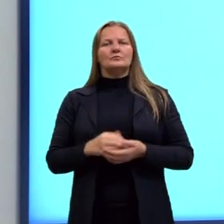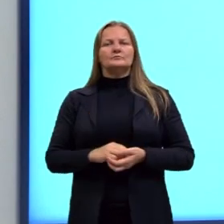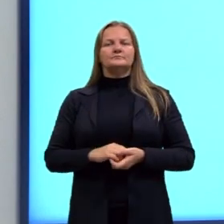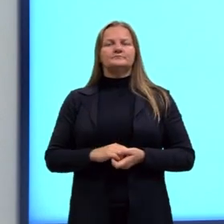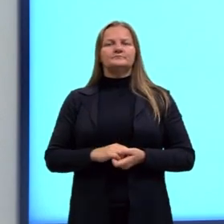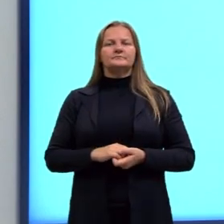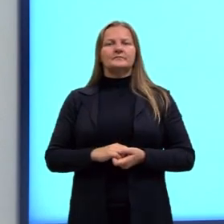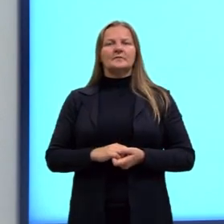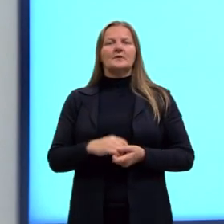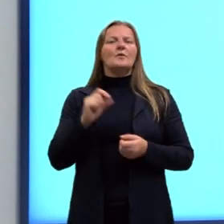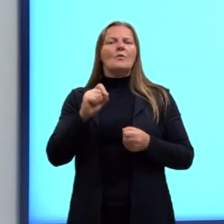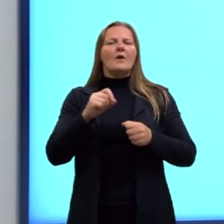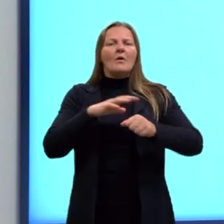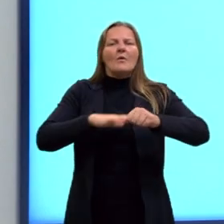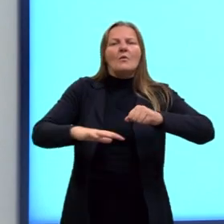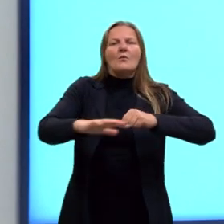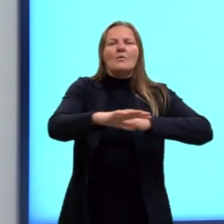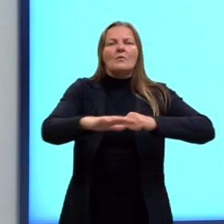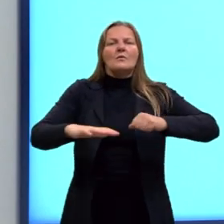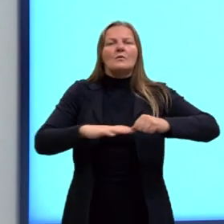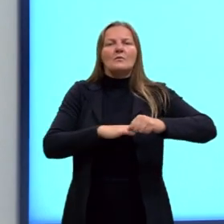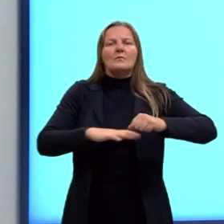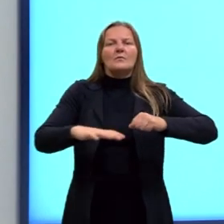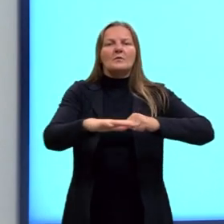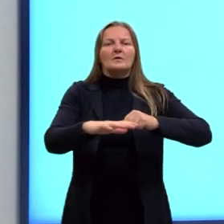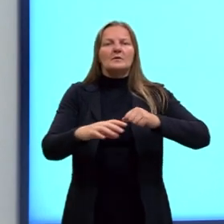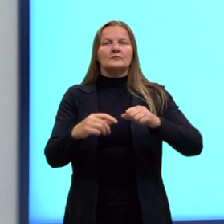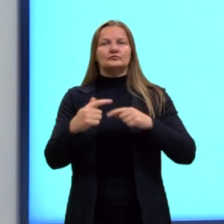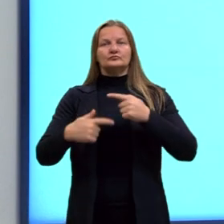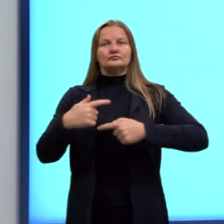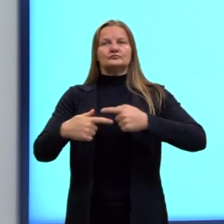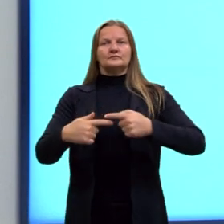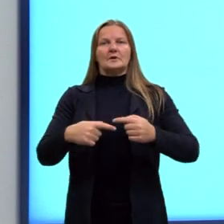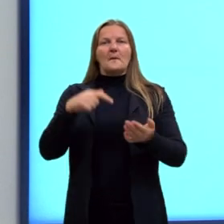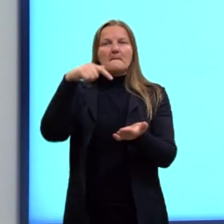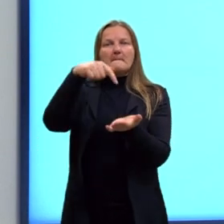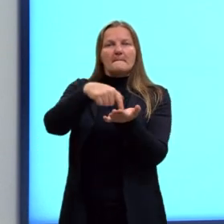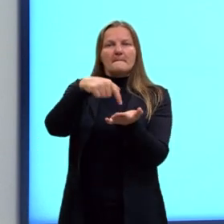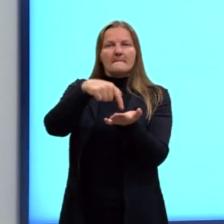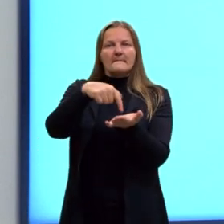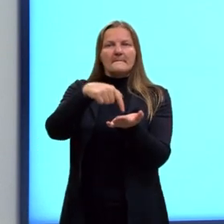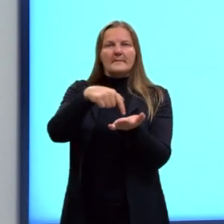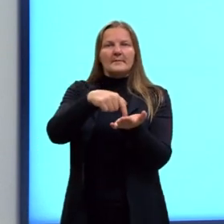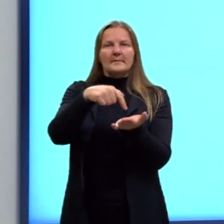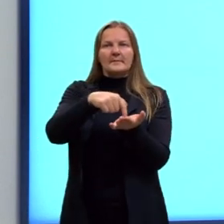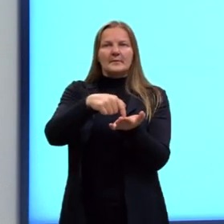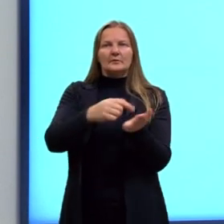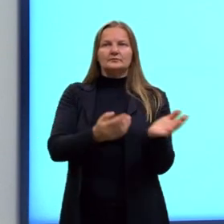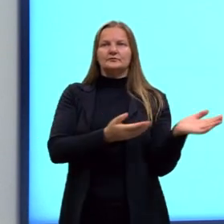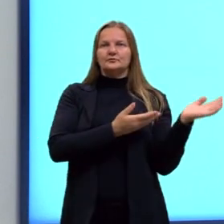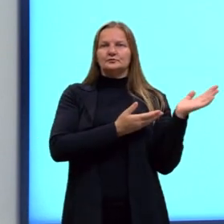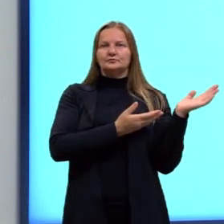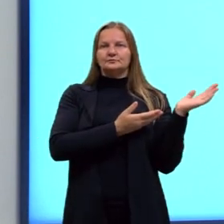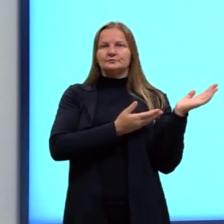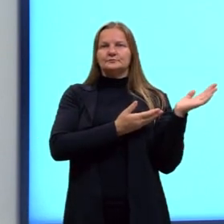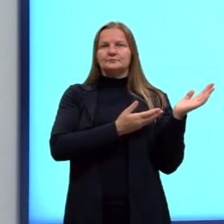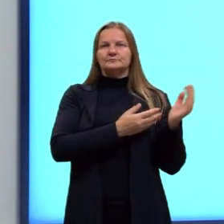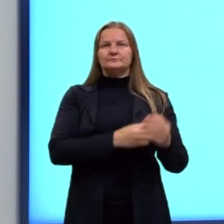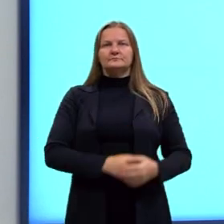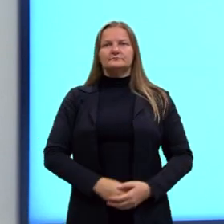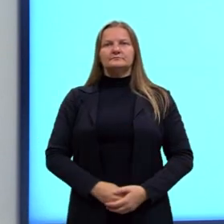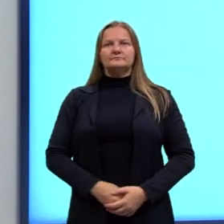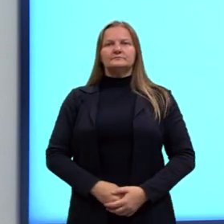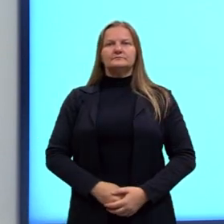Qual é o campo que essa carga elétrica está gerando? A gente pega um ponto. E, neste ponto, a gente